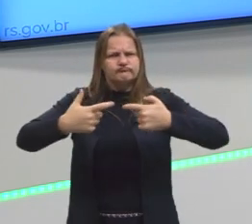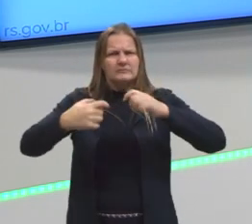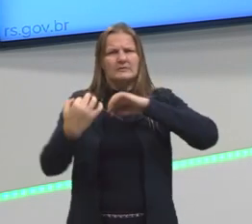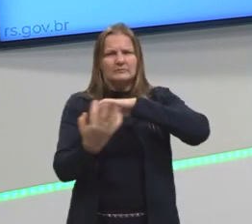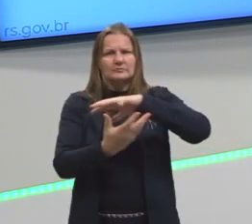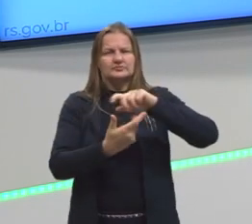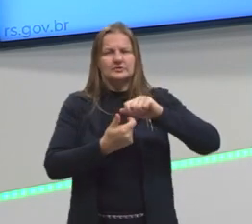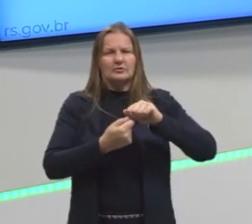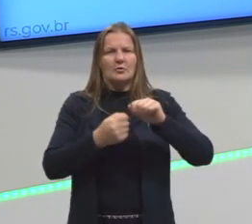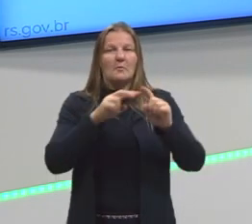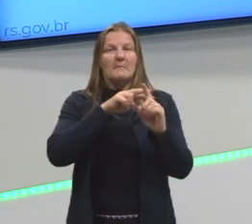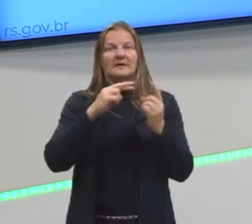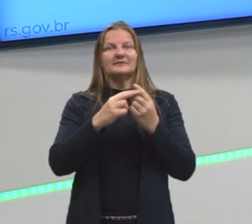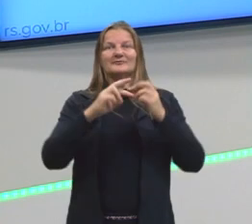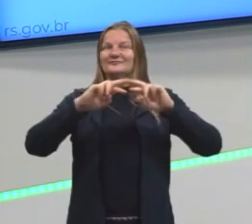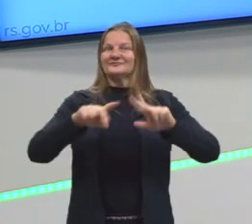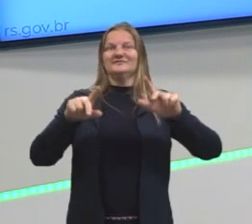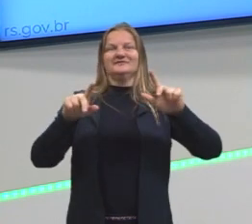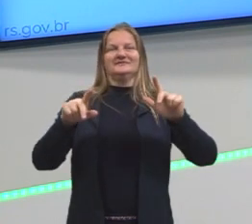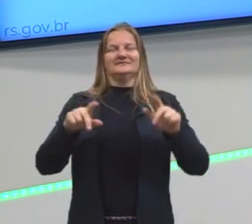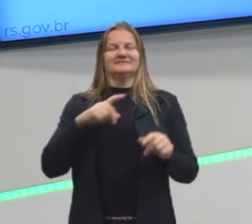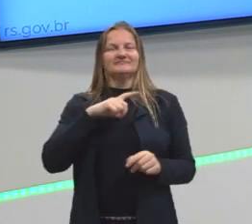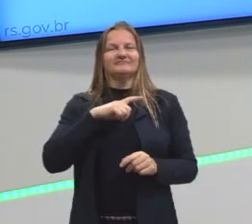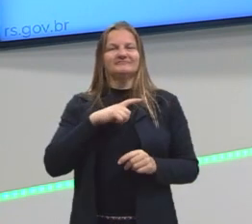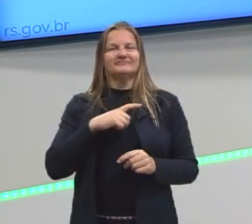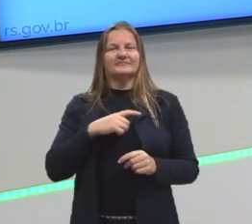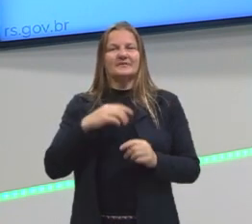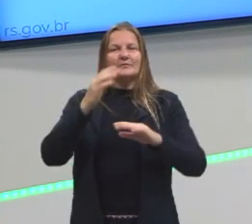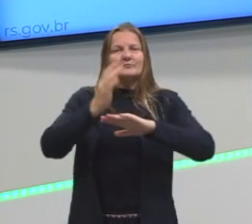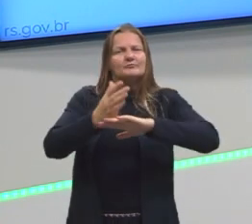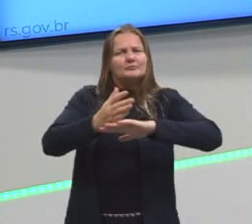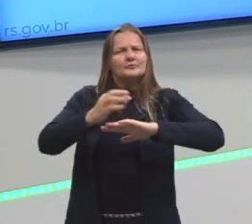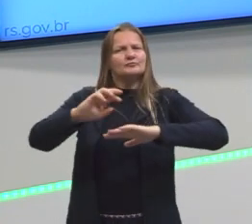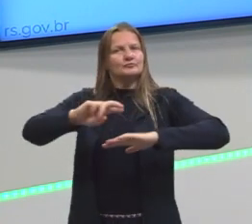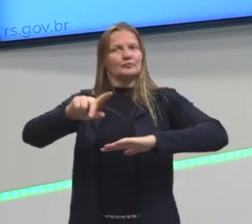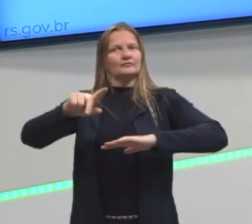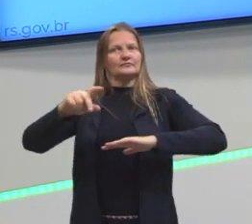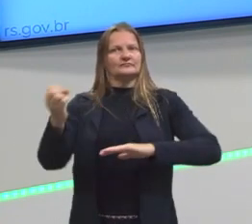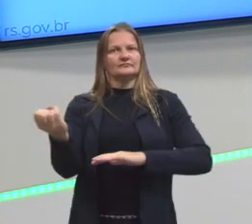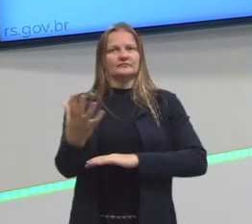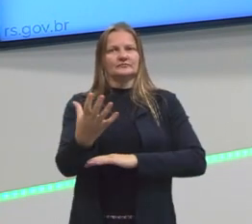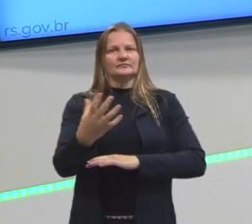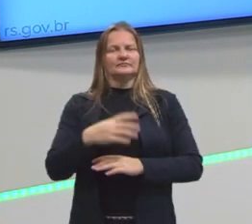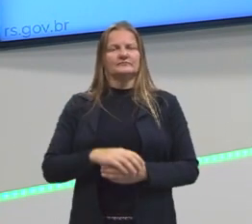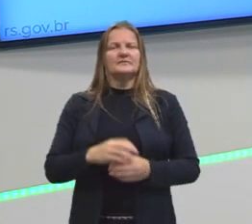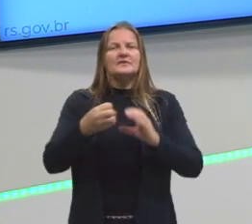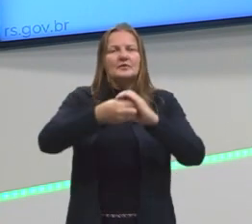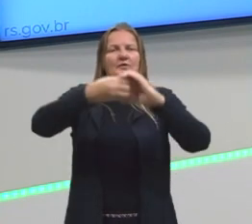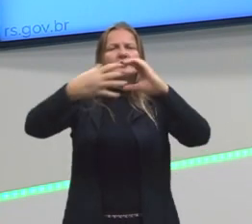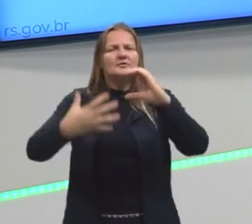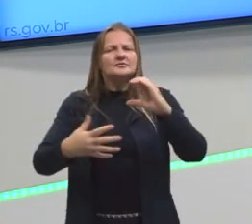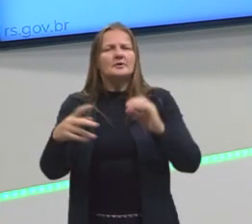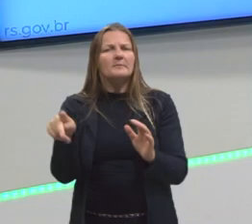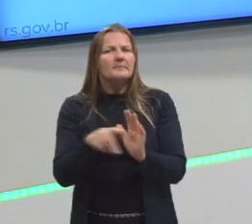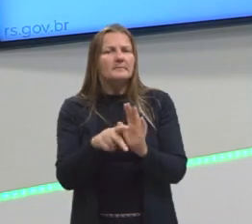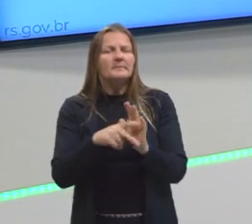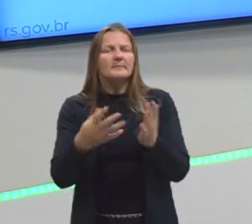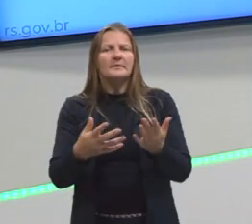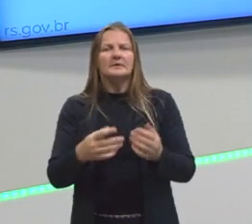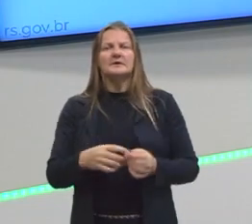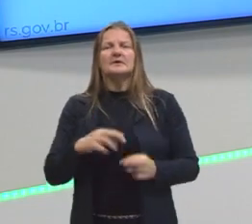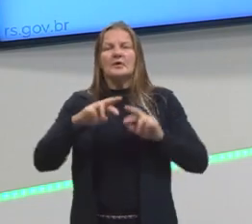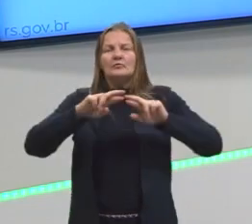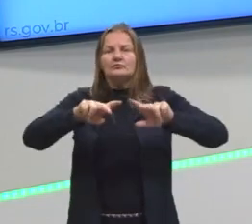paradigmas se diluem. A contemporaneidade, a característica da contemporaneidade é justamente a